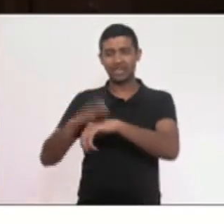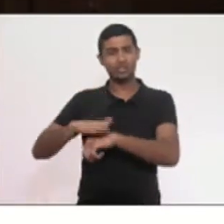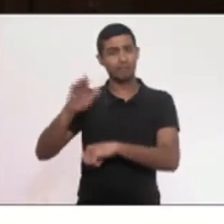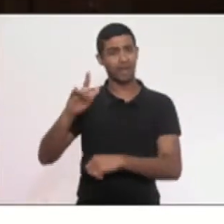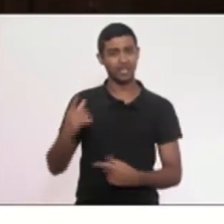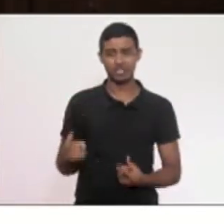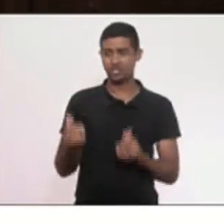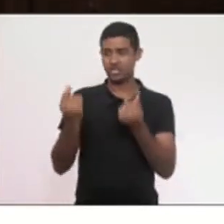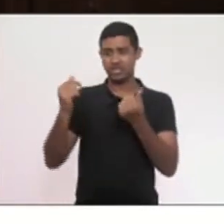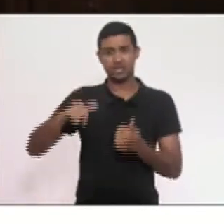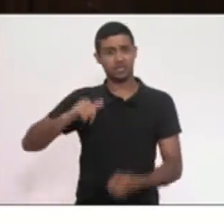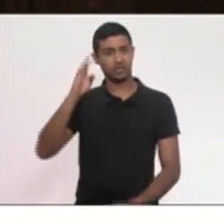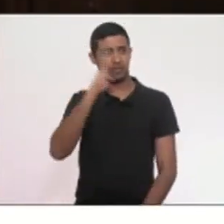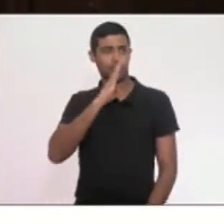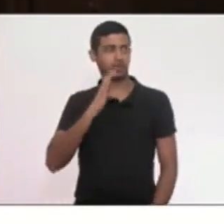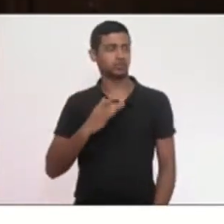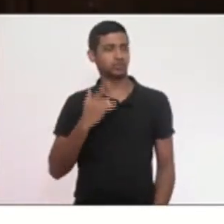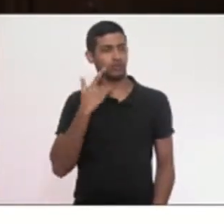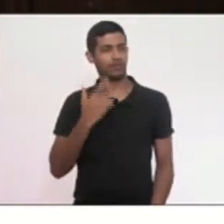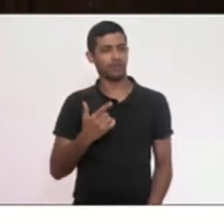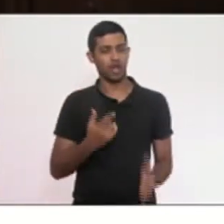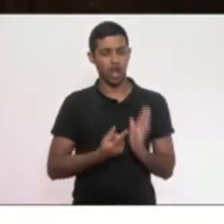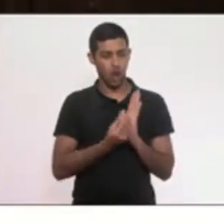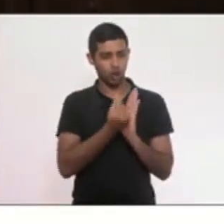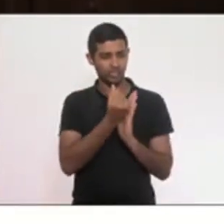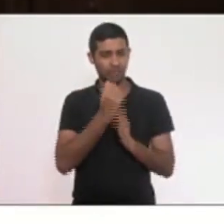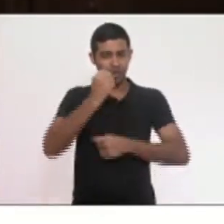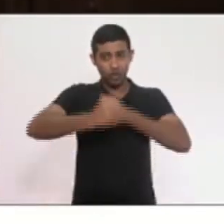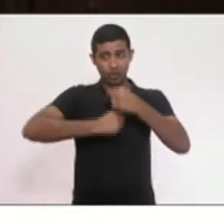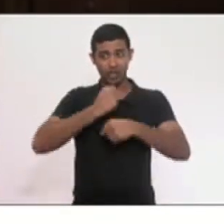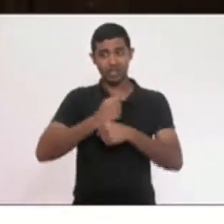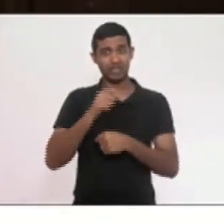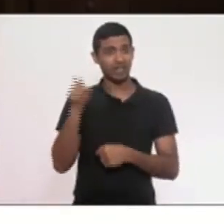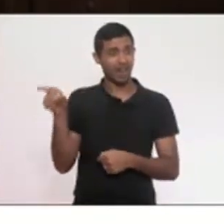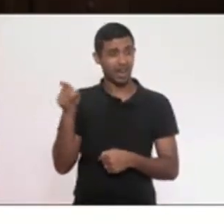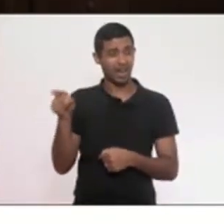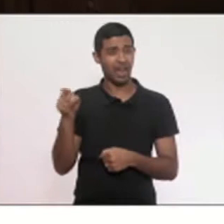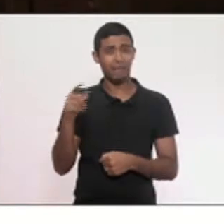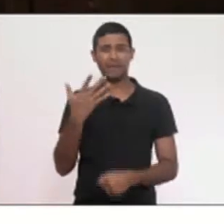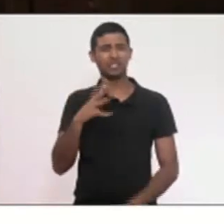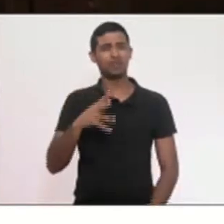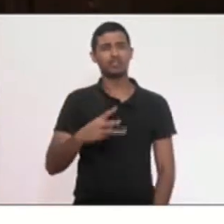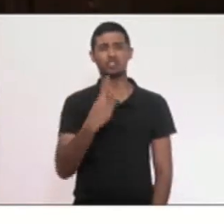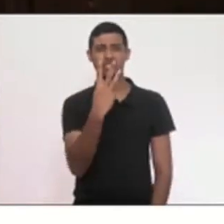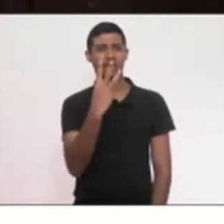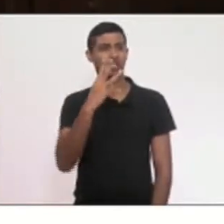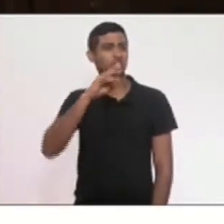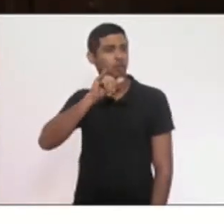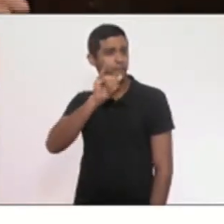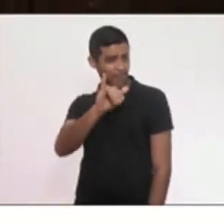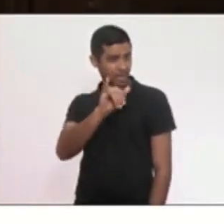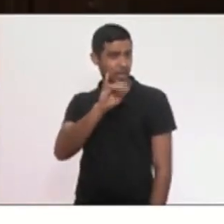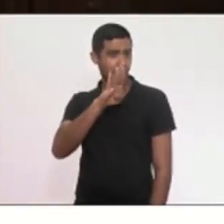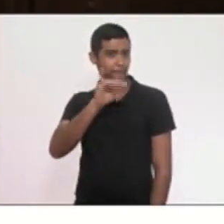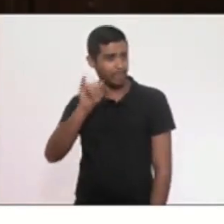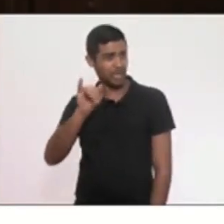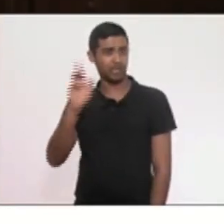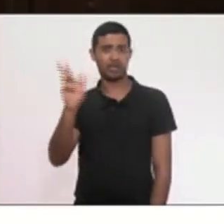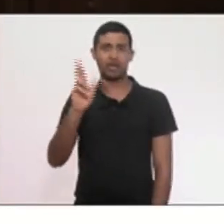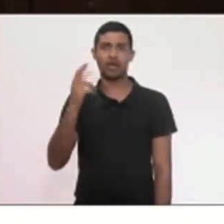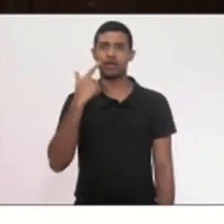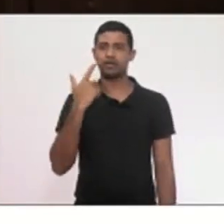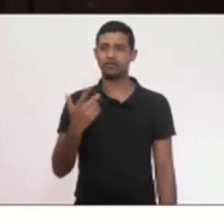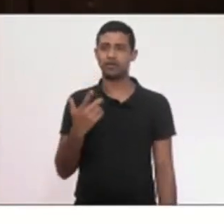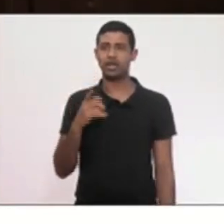O nosso orçamento para a próxima legislatura, para o próximo ano, vai chegar a 3 bilhões de reais. E 160 mil habitantes.